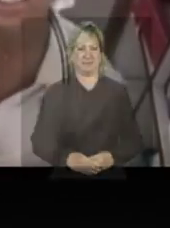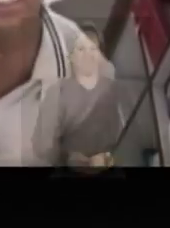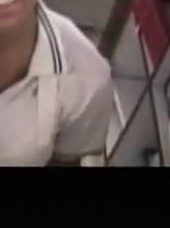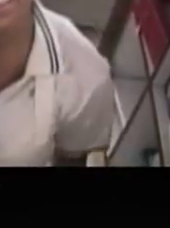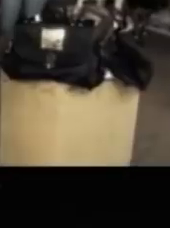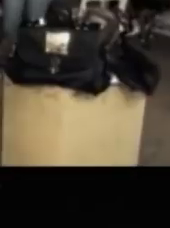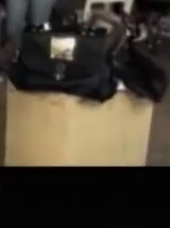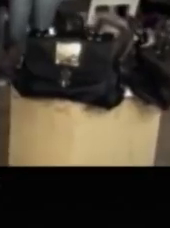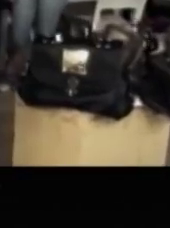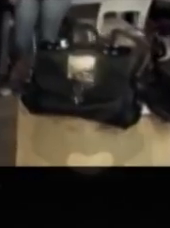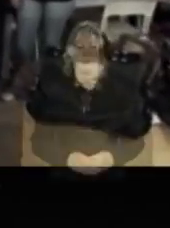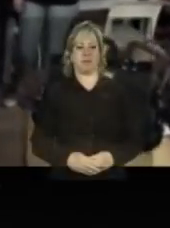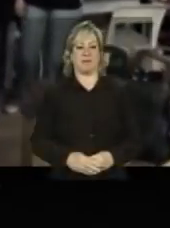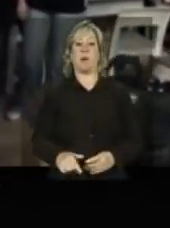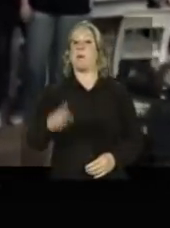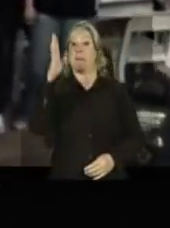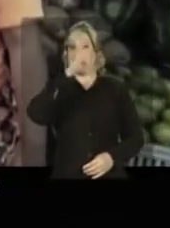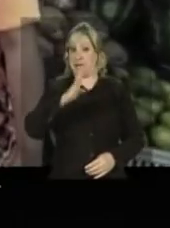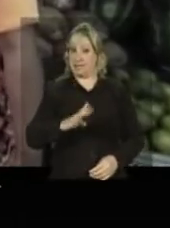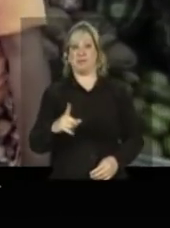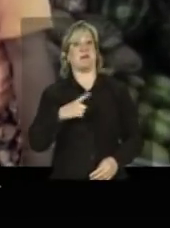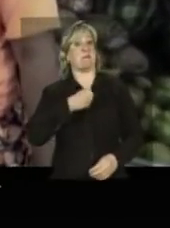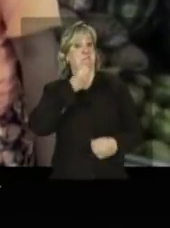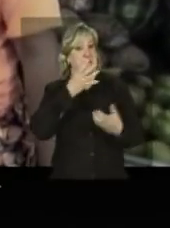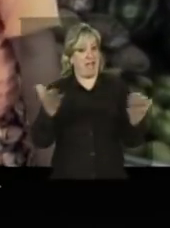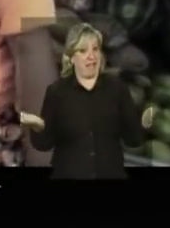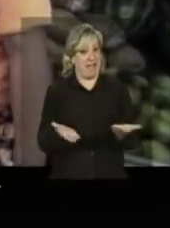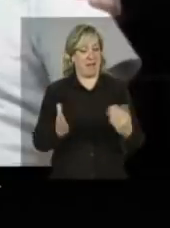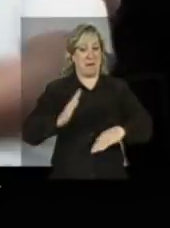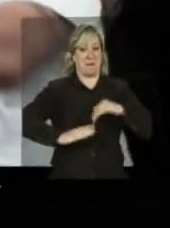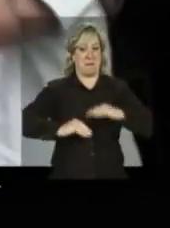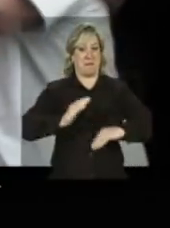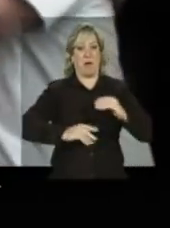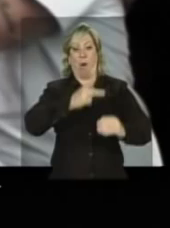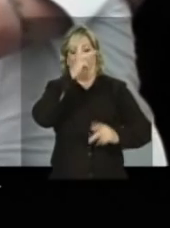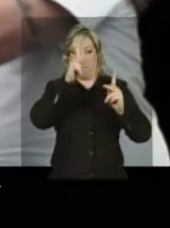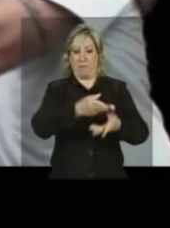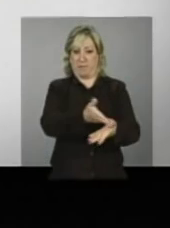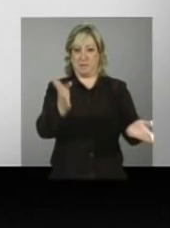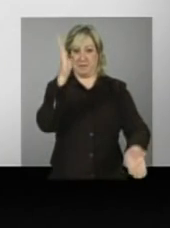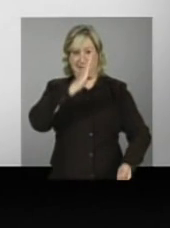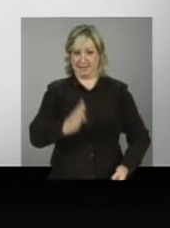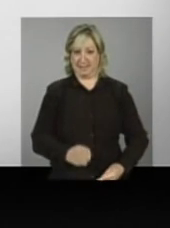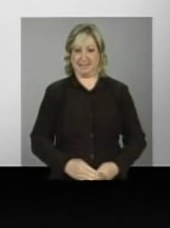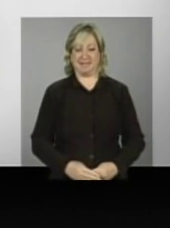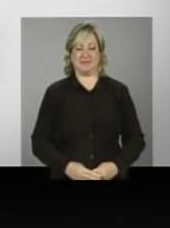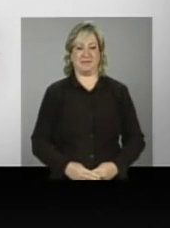O Brasil está em boas mãos, nas mãos do povo brasileiro.